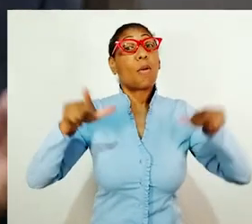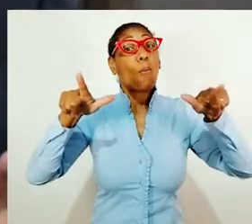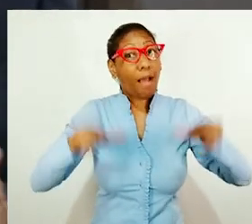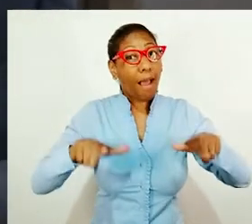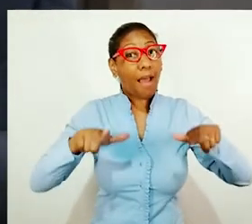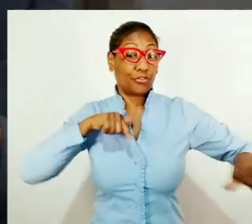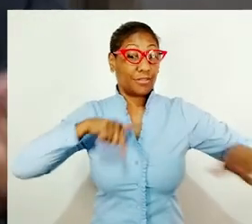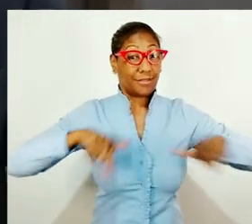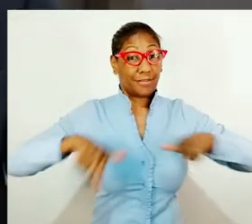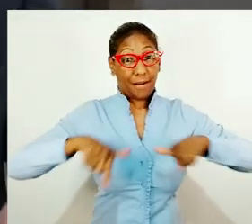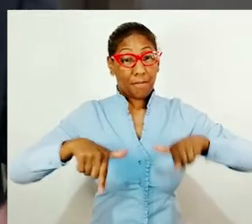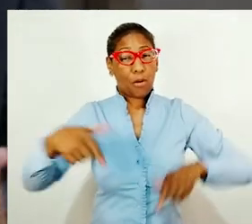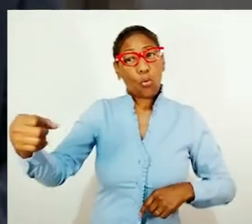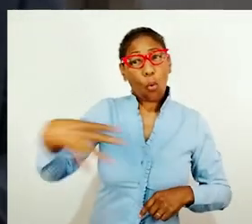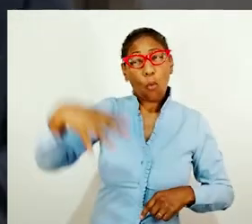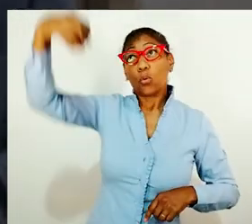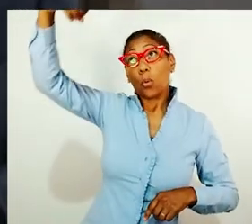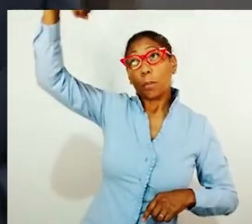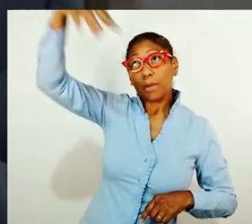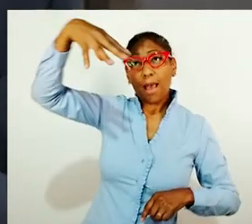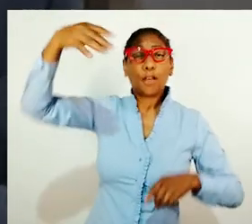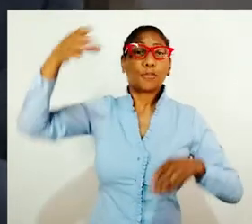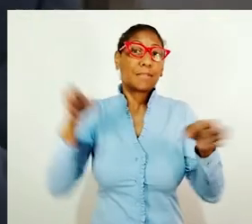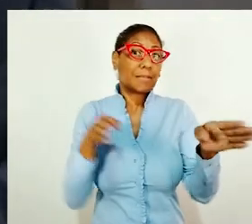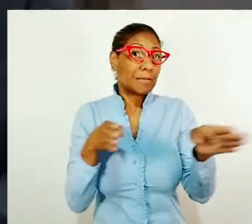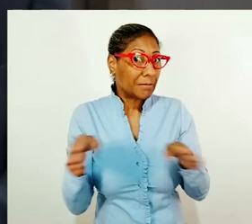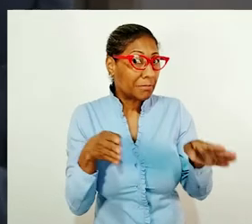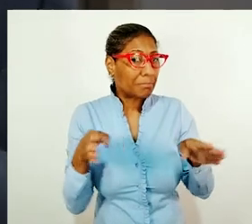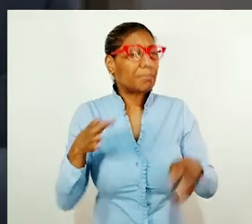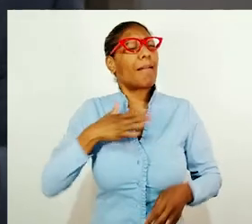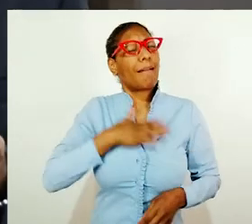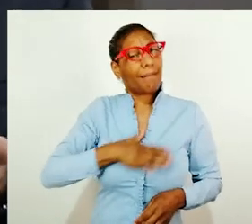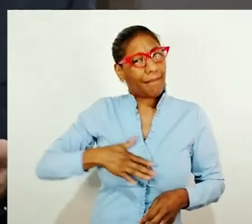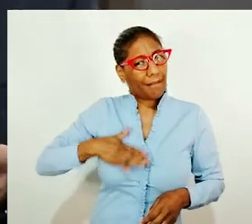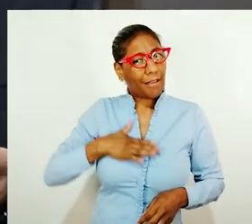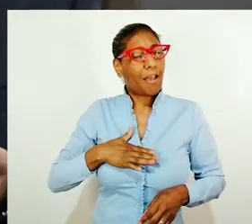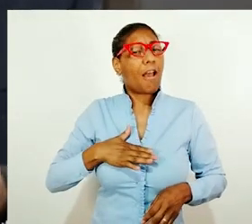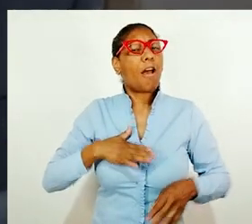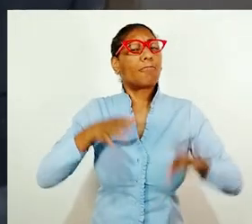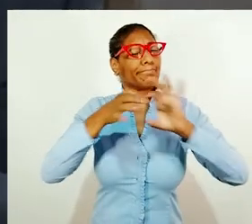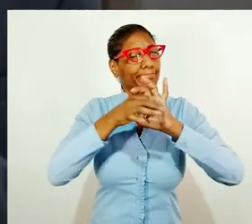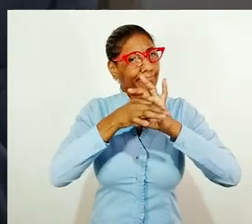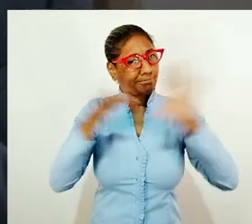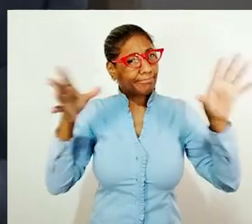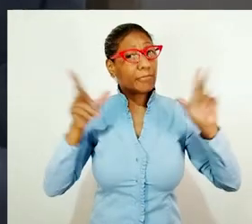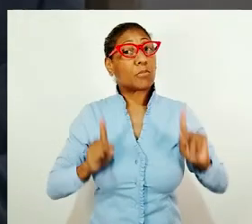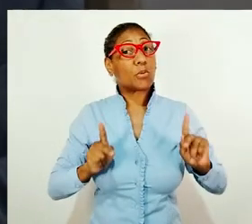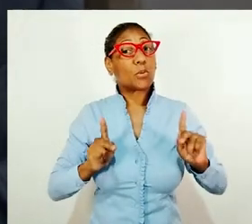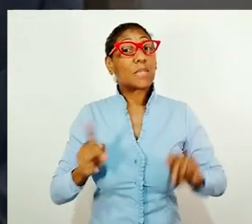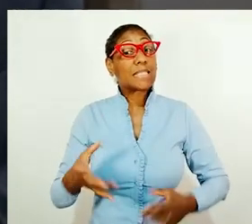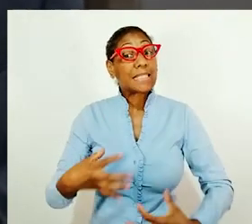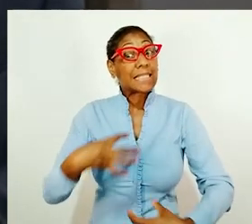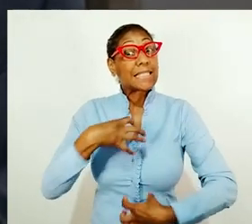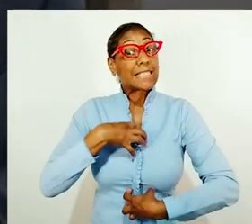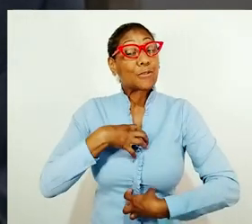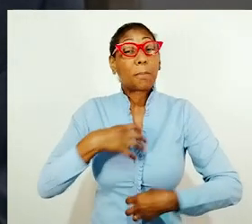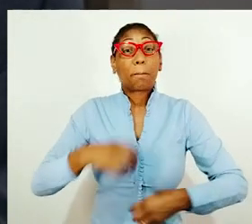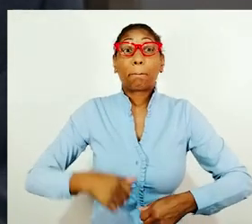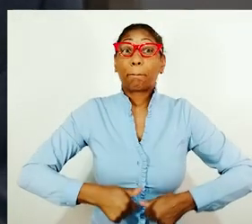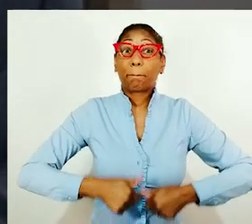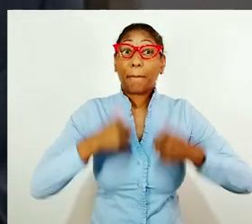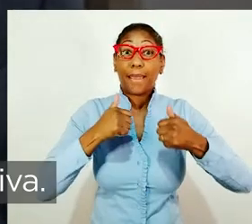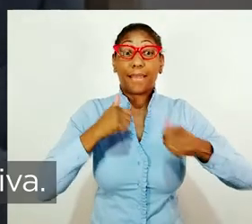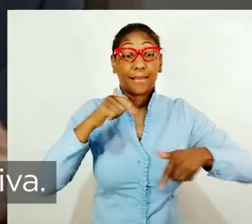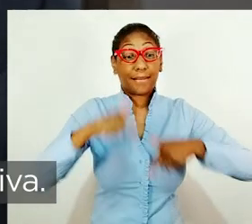ambientes de trabalho modernos, iluminados, agradáveis, que permitam que as pessoas se